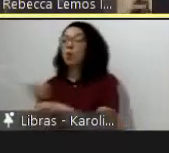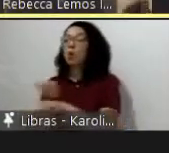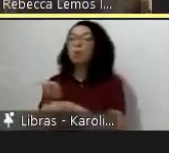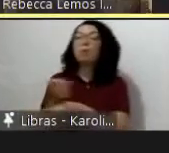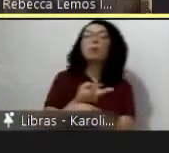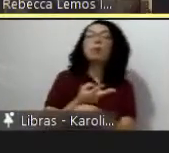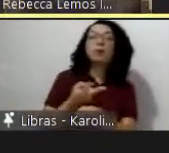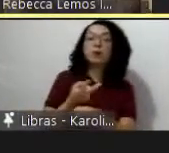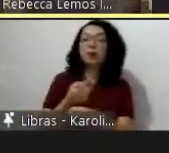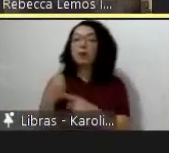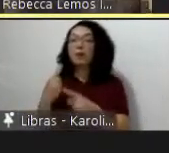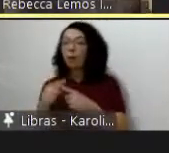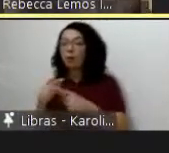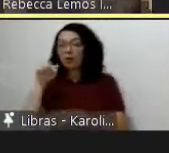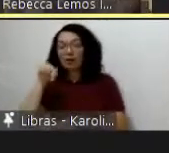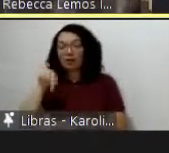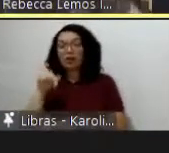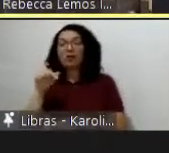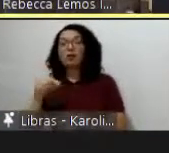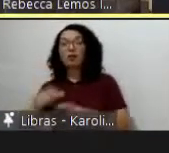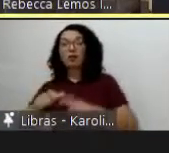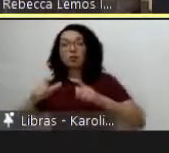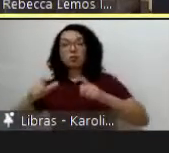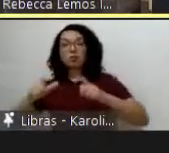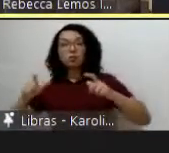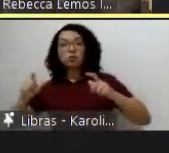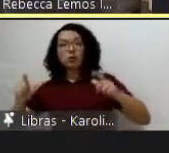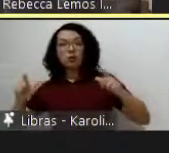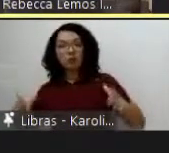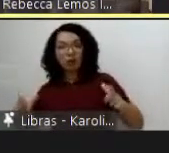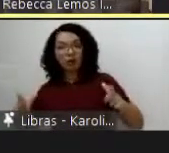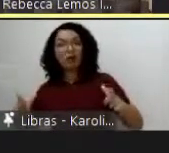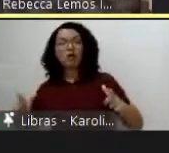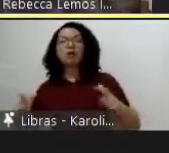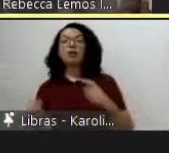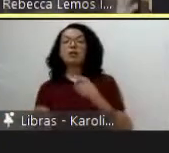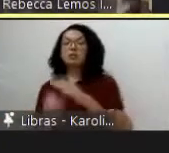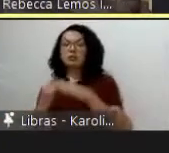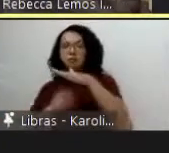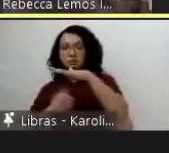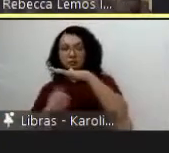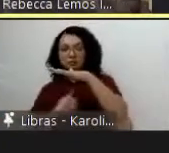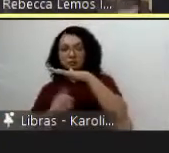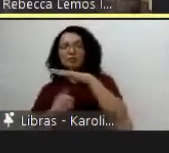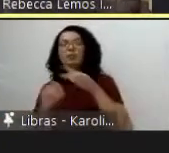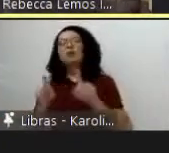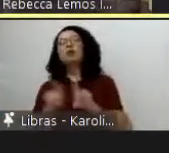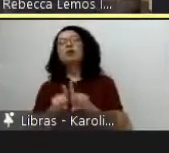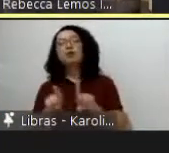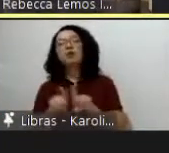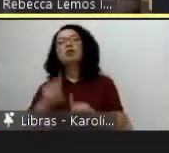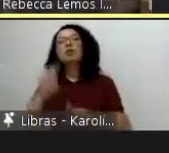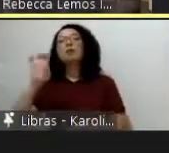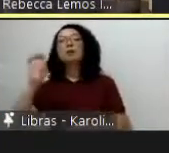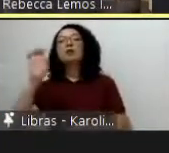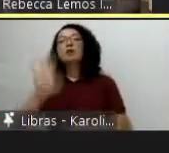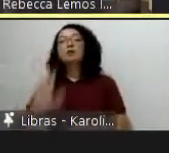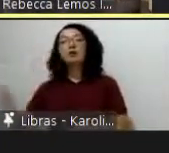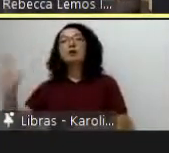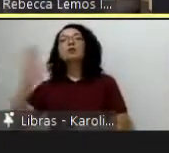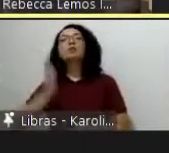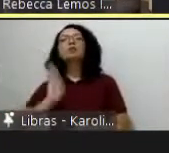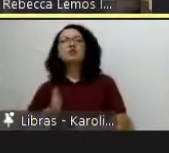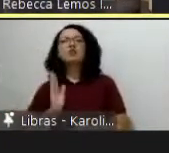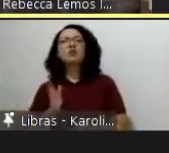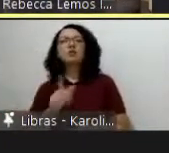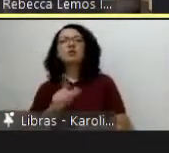globais meio considerado como área studies e na Europa também já tem algumas experiências